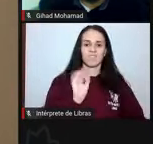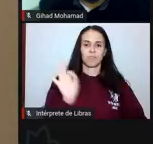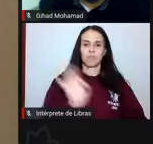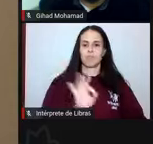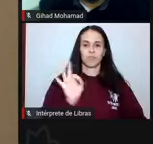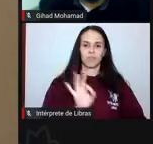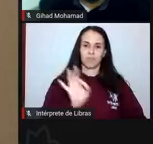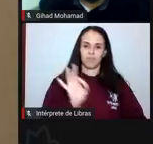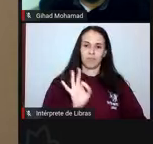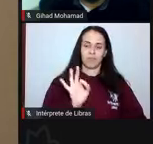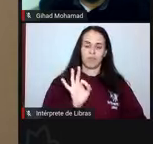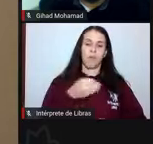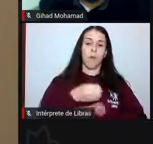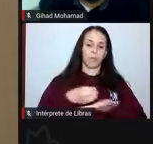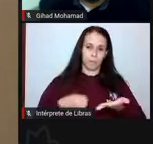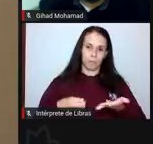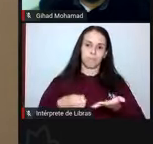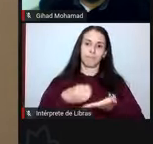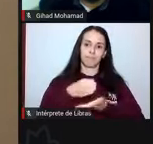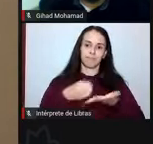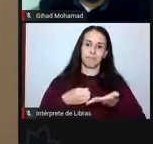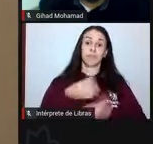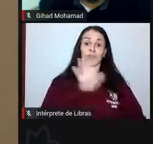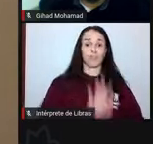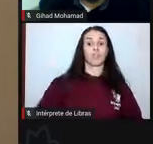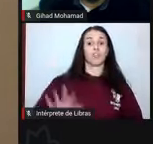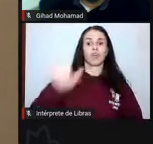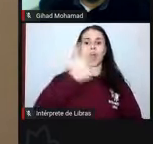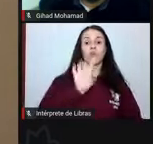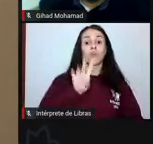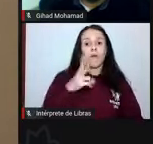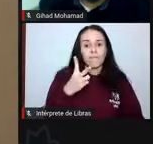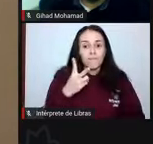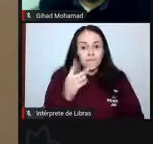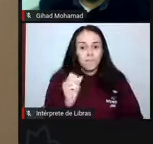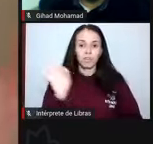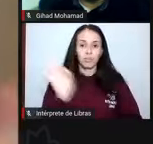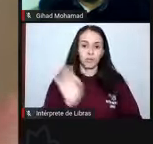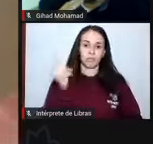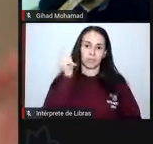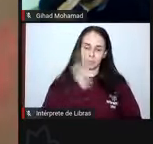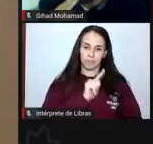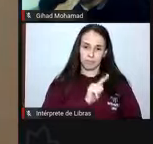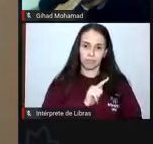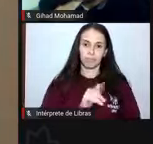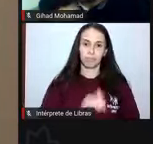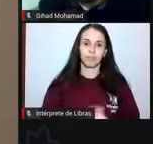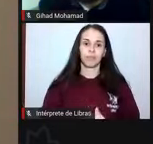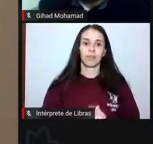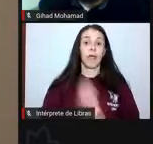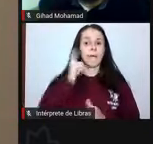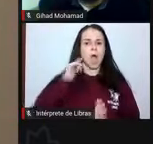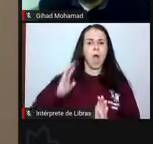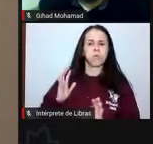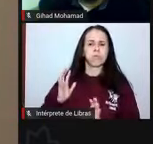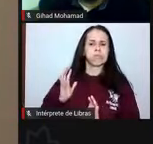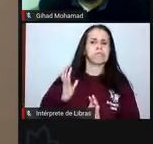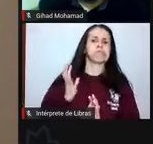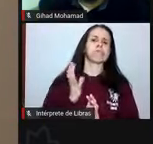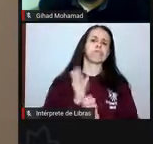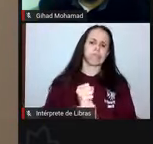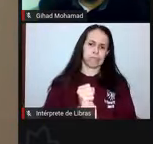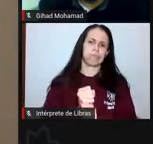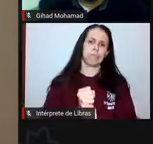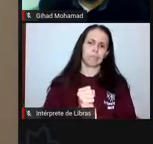no orçamento global. Então, de fato, soma-se a isso um orçamento que vinha sendo, como disse,